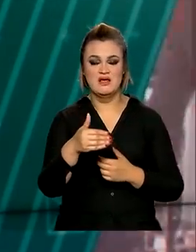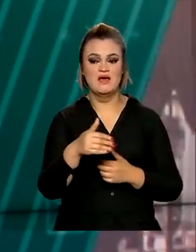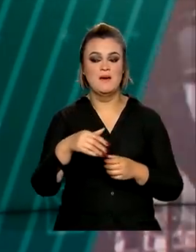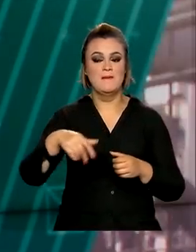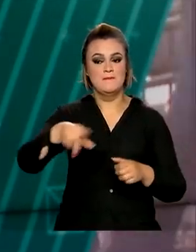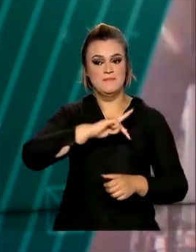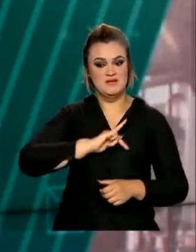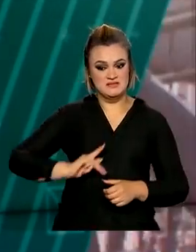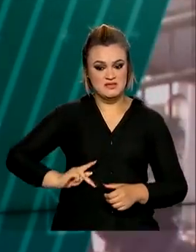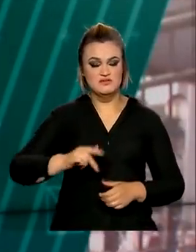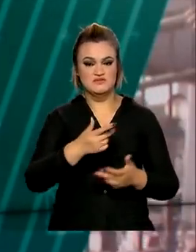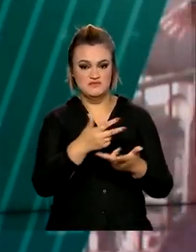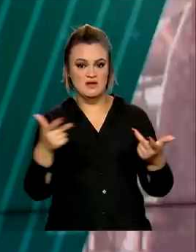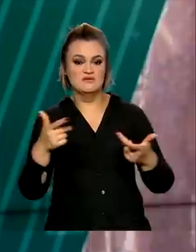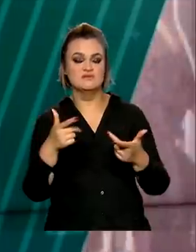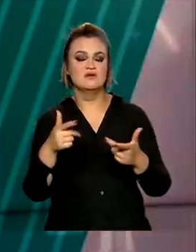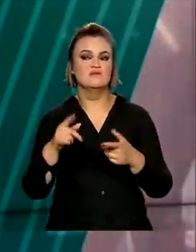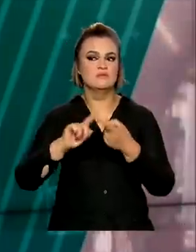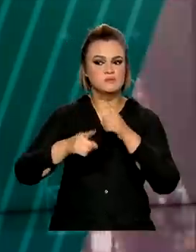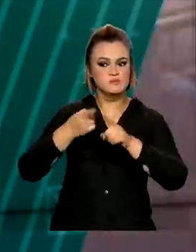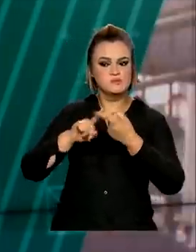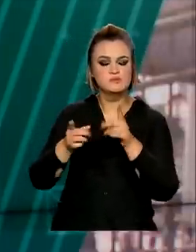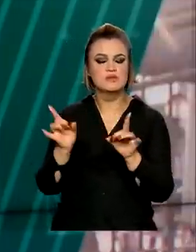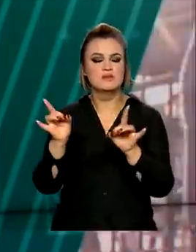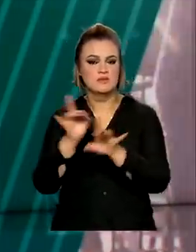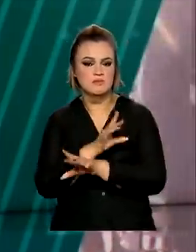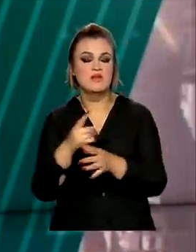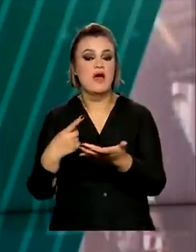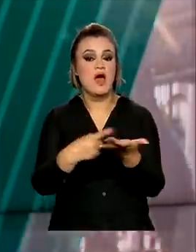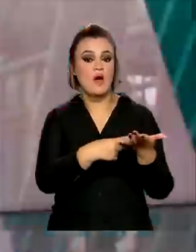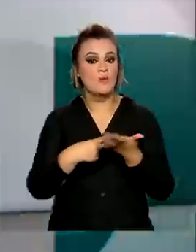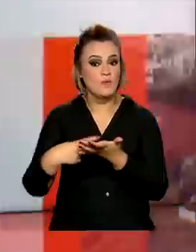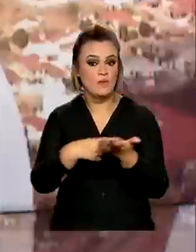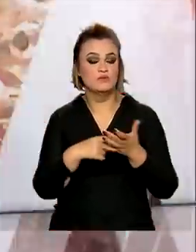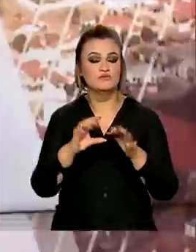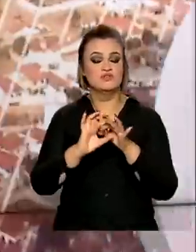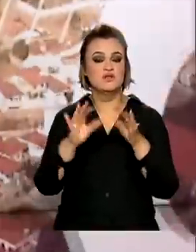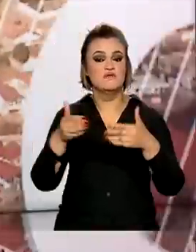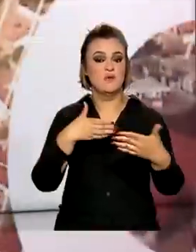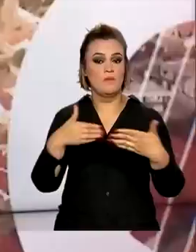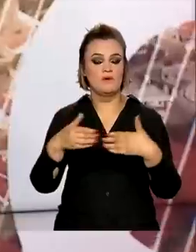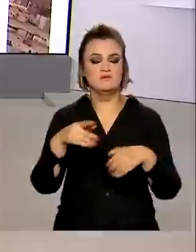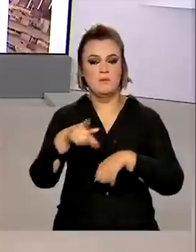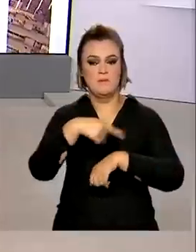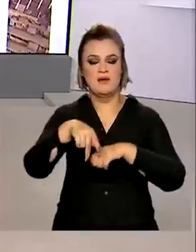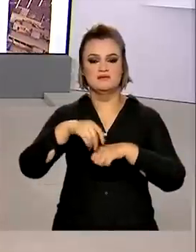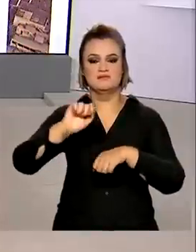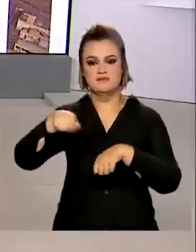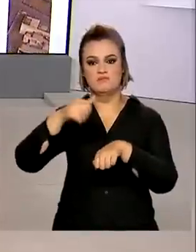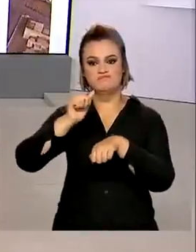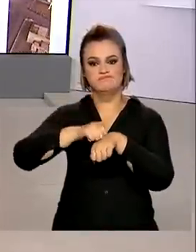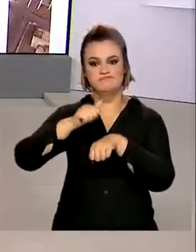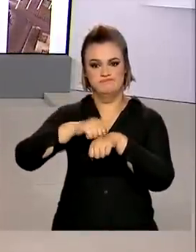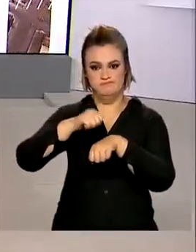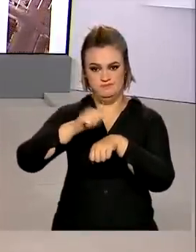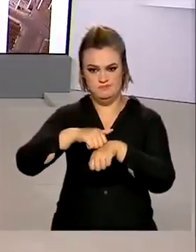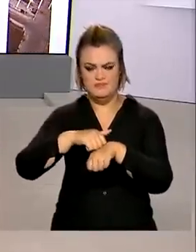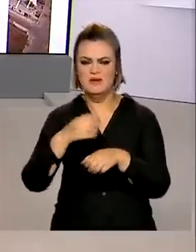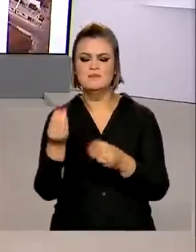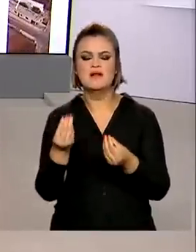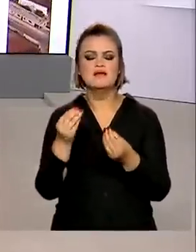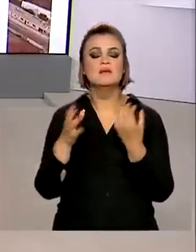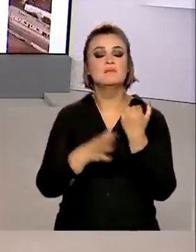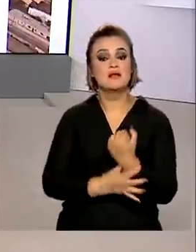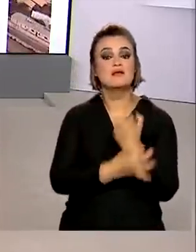dos países do Mercosul concluíram as negociações de um acordo de livre comércio com a Singapura. A decisão vai garantir um